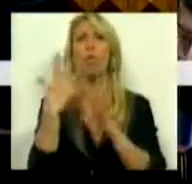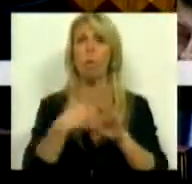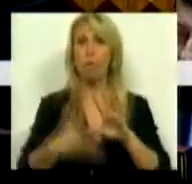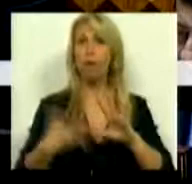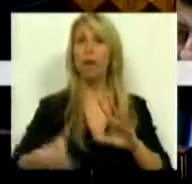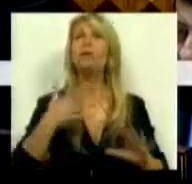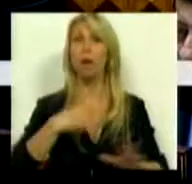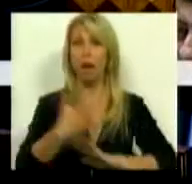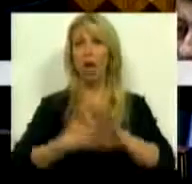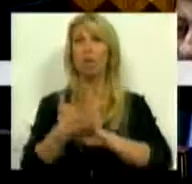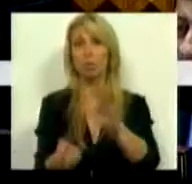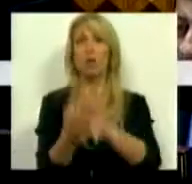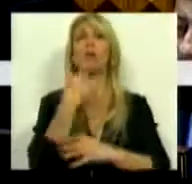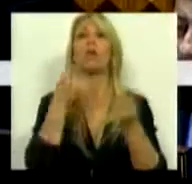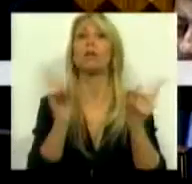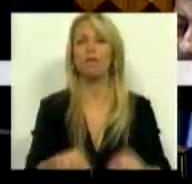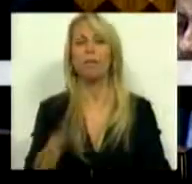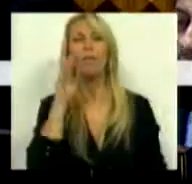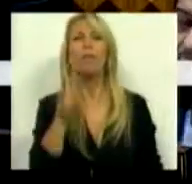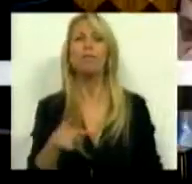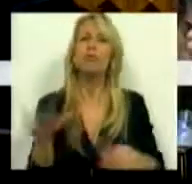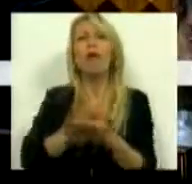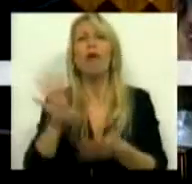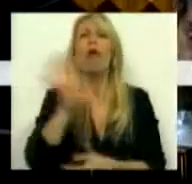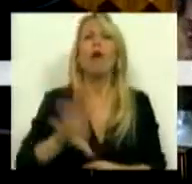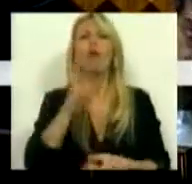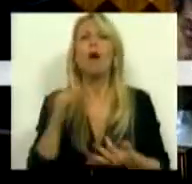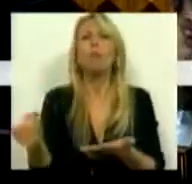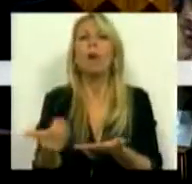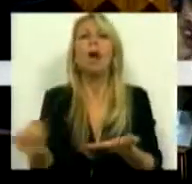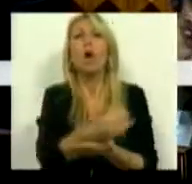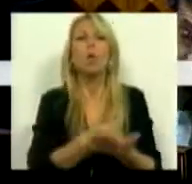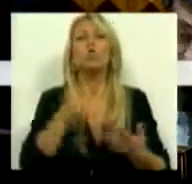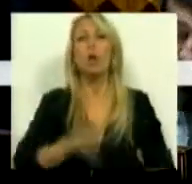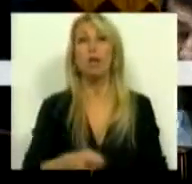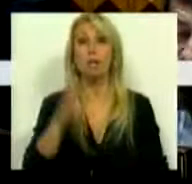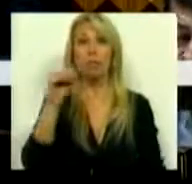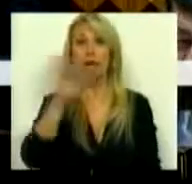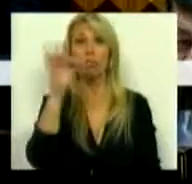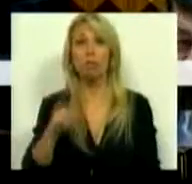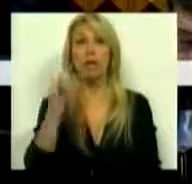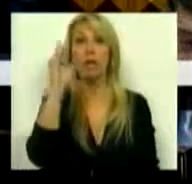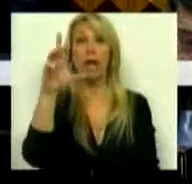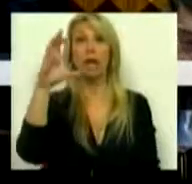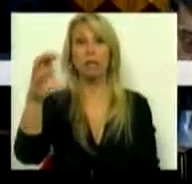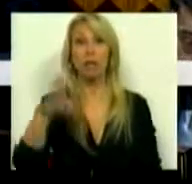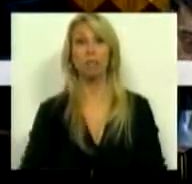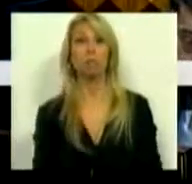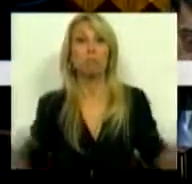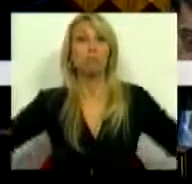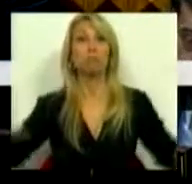instrumentos, rapidamente, em termos de instrumentos, o IRC, os 10% IRC, está embrulhado numa comissão.